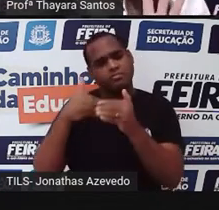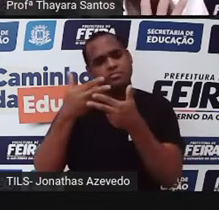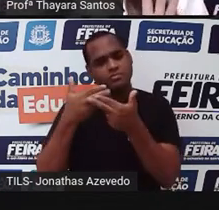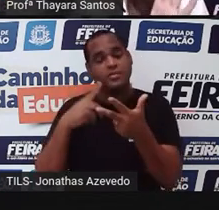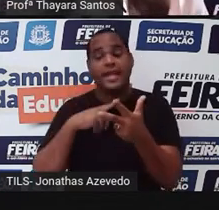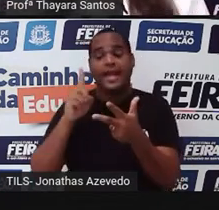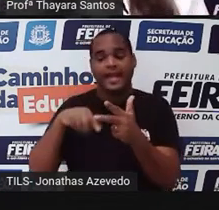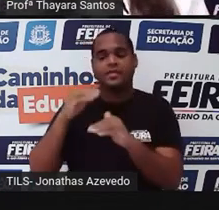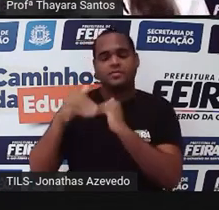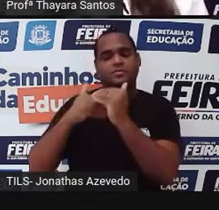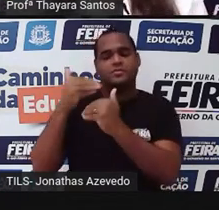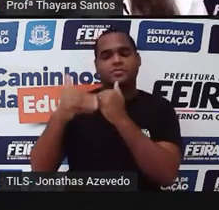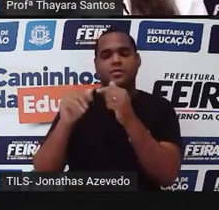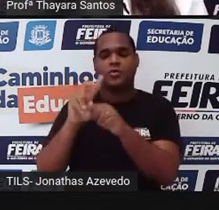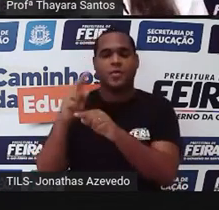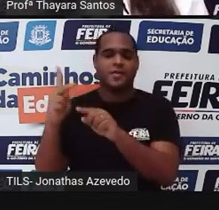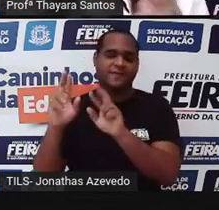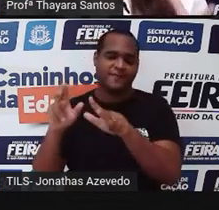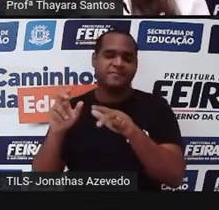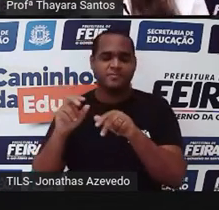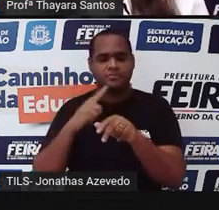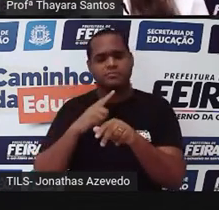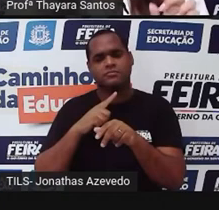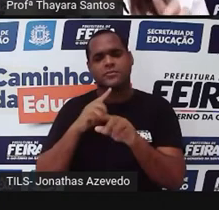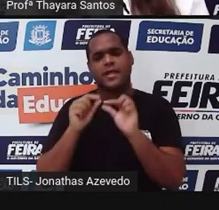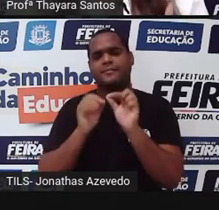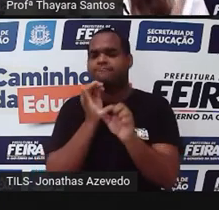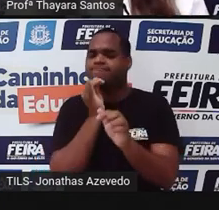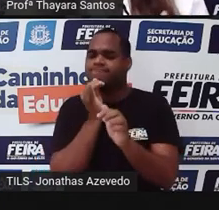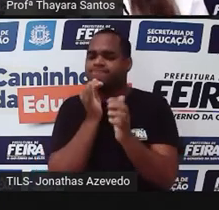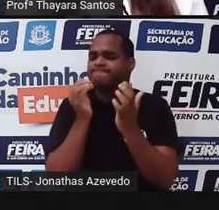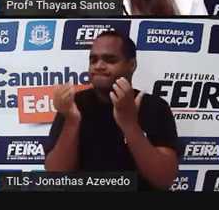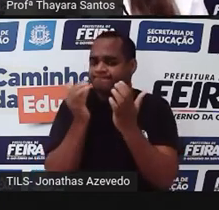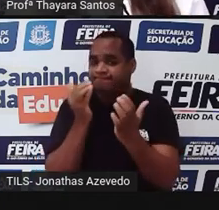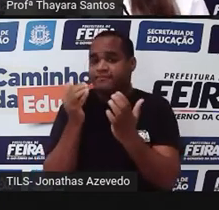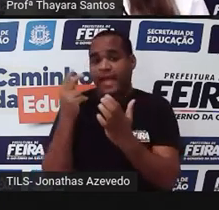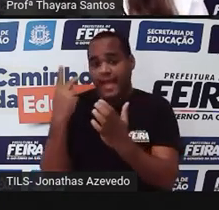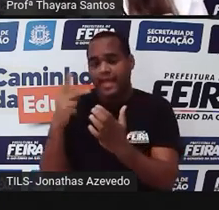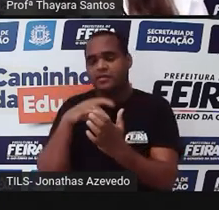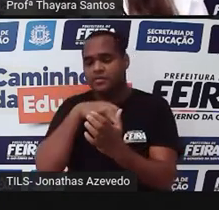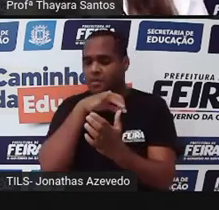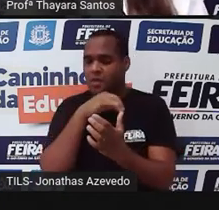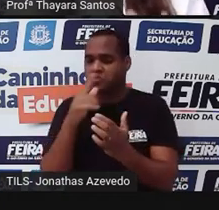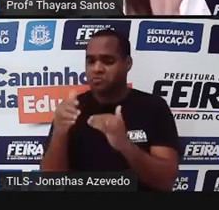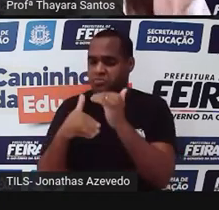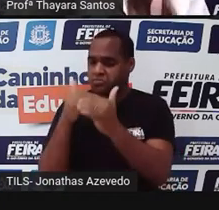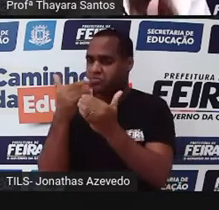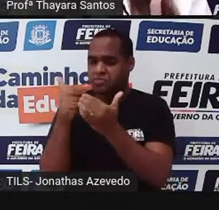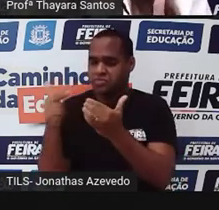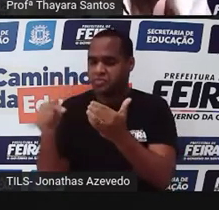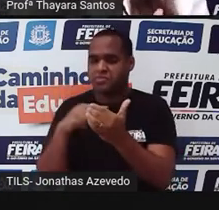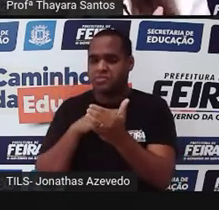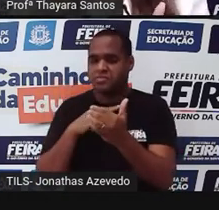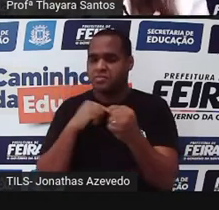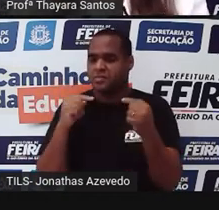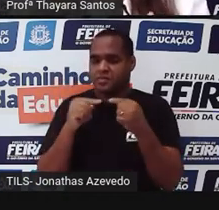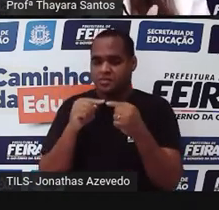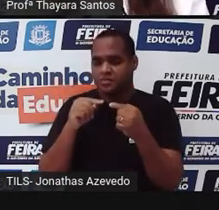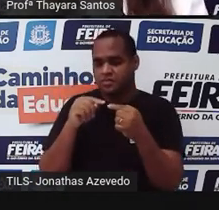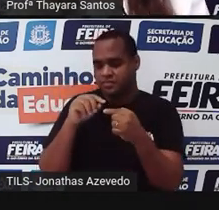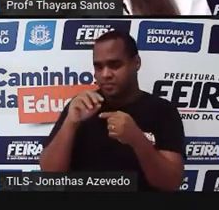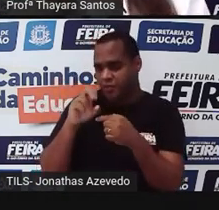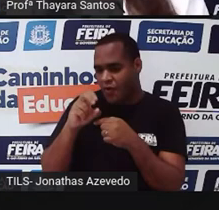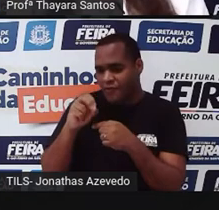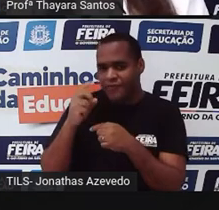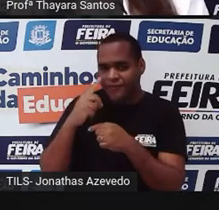desenvolvimento, eles recebem um nome diferente. Por exemplo, os animais que não apresentam metamorfose, que não têm essa fase de ovo, larva,